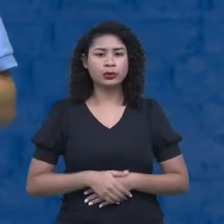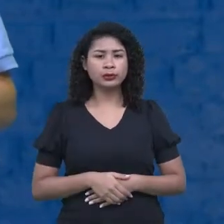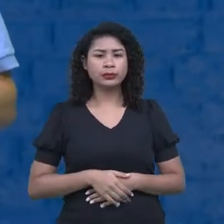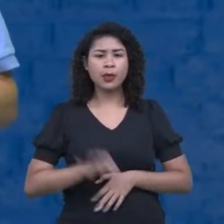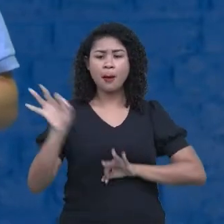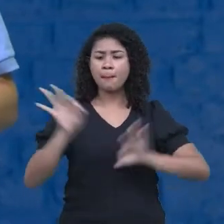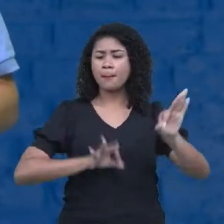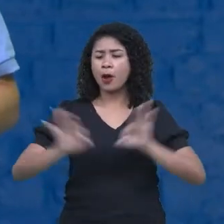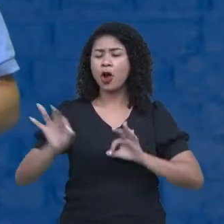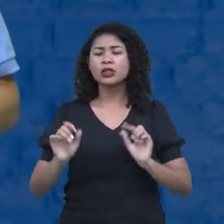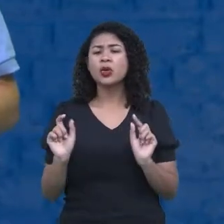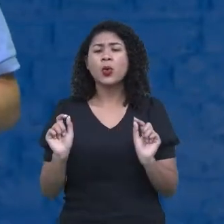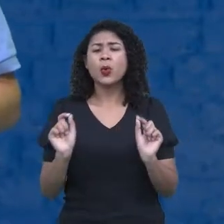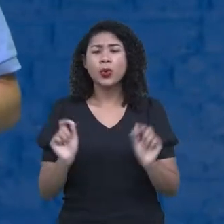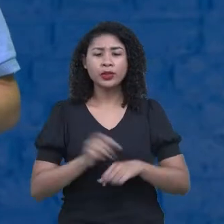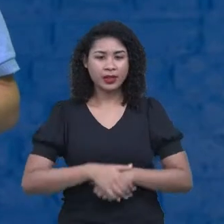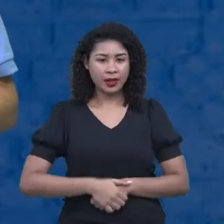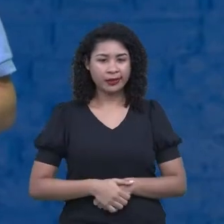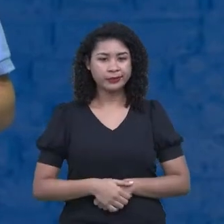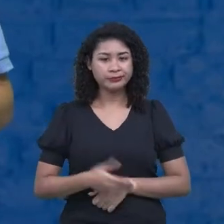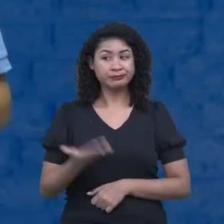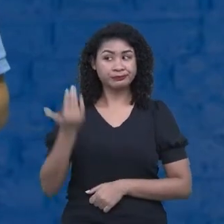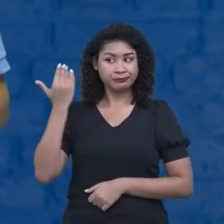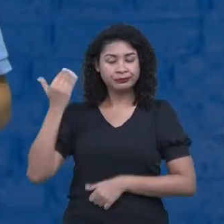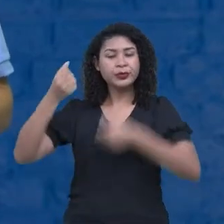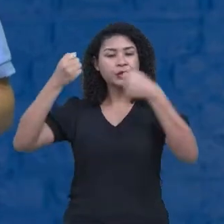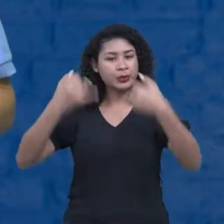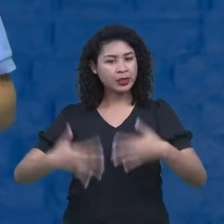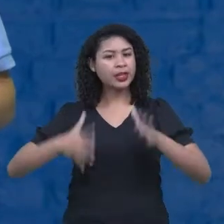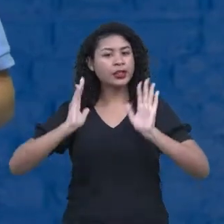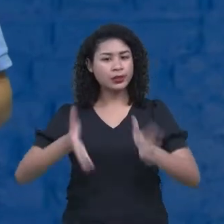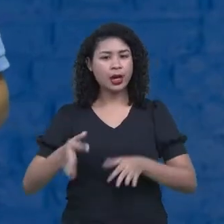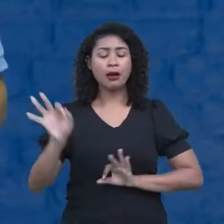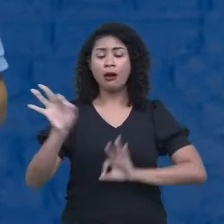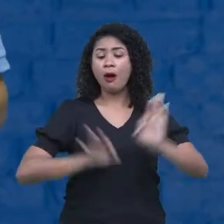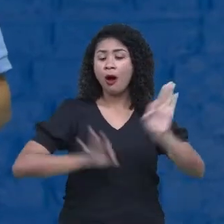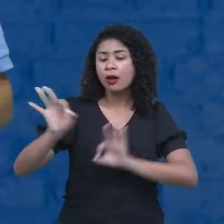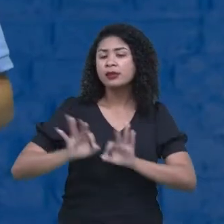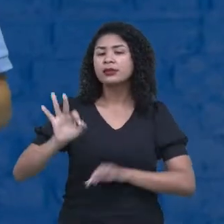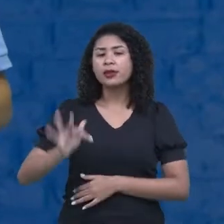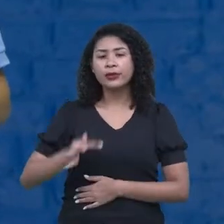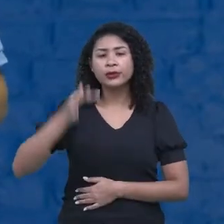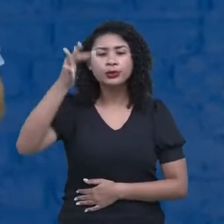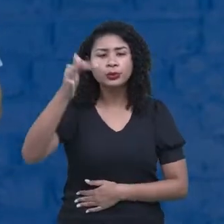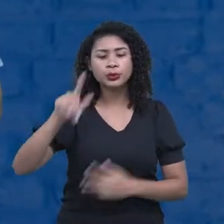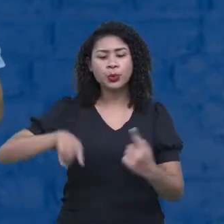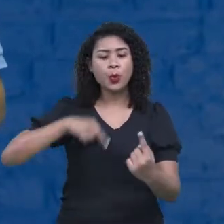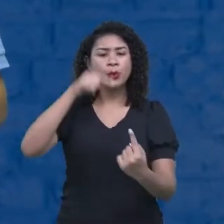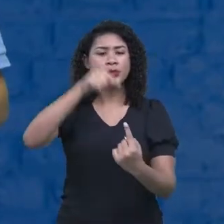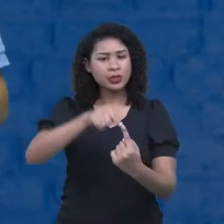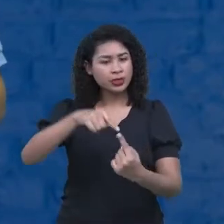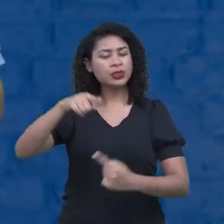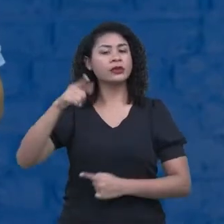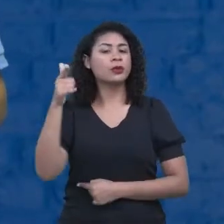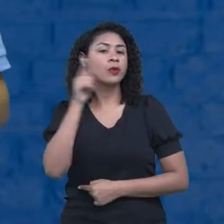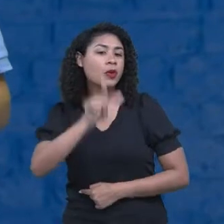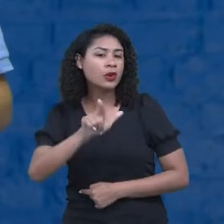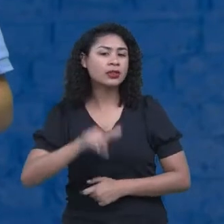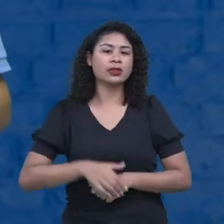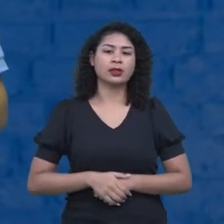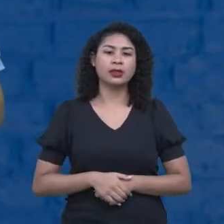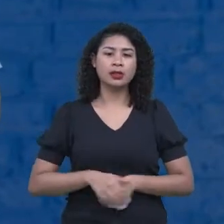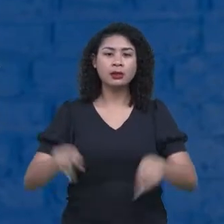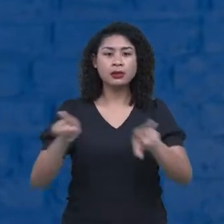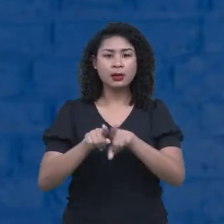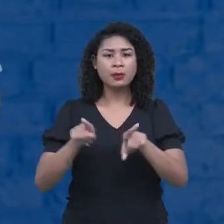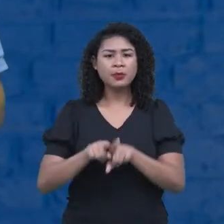conversamos isso anteriormente. Projetar é ver o futuro, é ter um objetivo, é projetar, jogar, como se